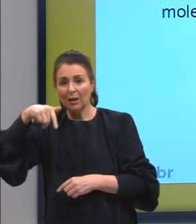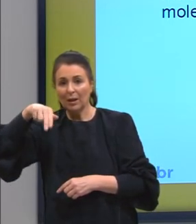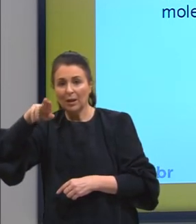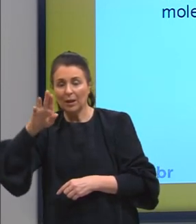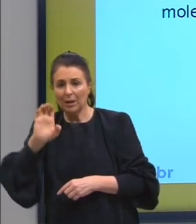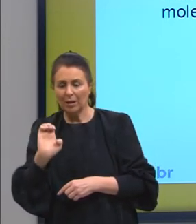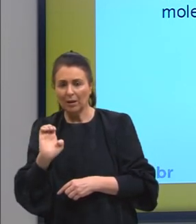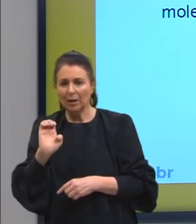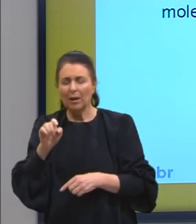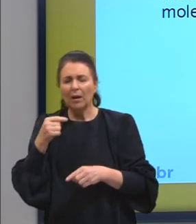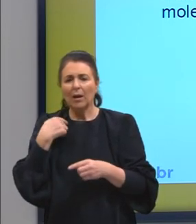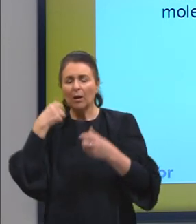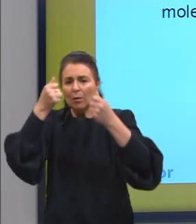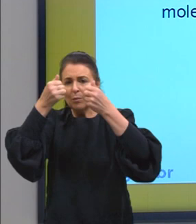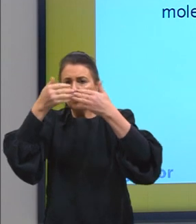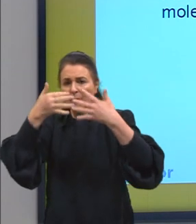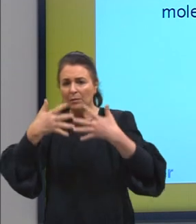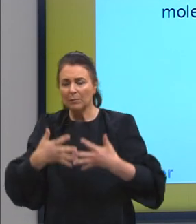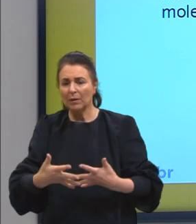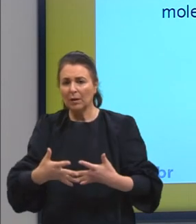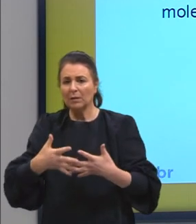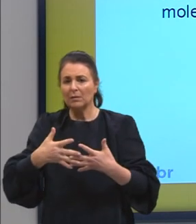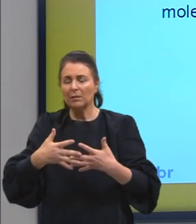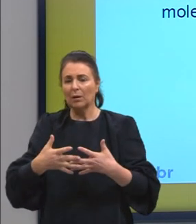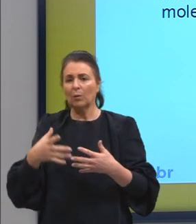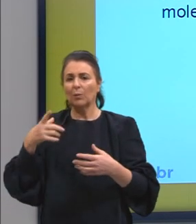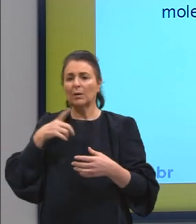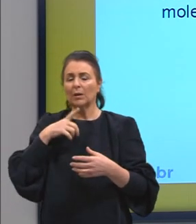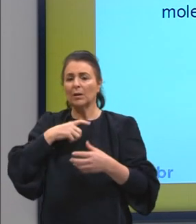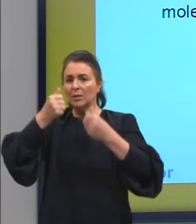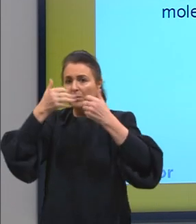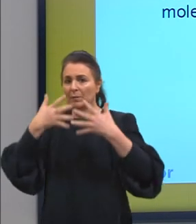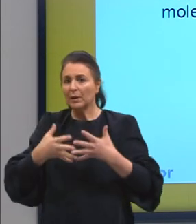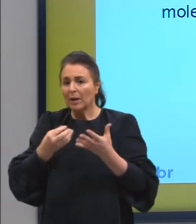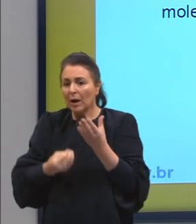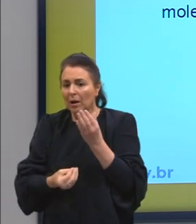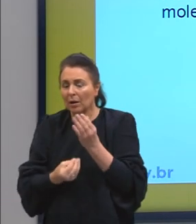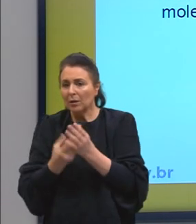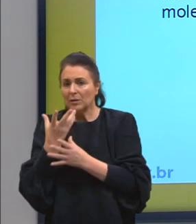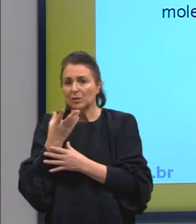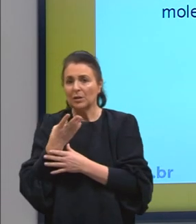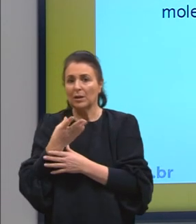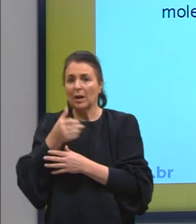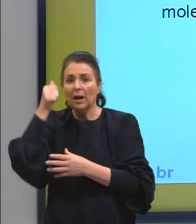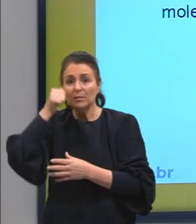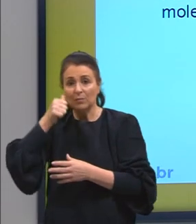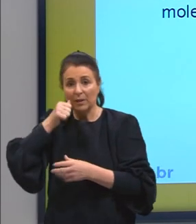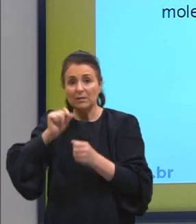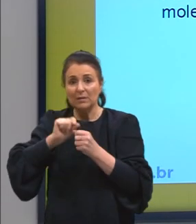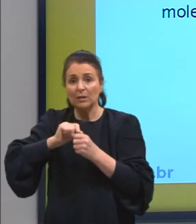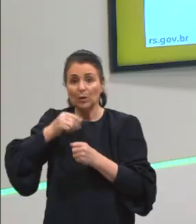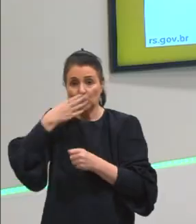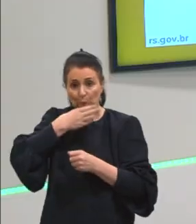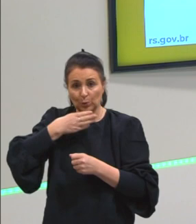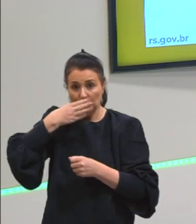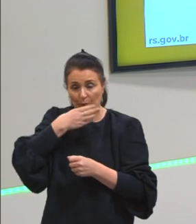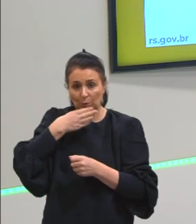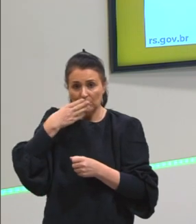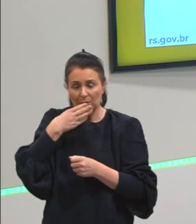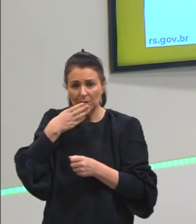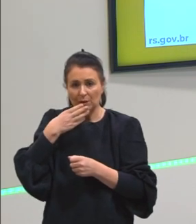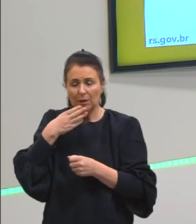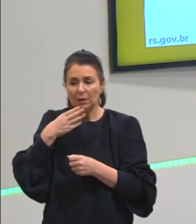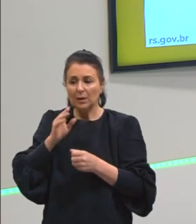forma de lenda, mas é o que se explica a origem do pé de moleque, né? E que as doceiras faziam o doce e